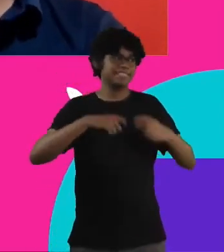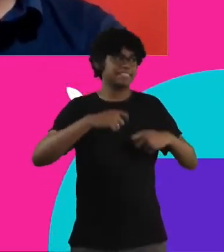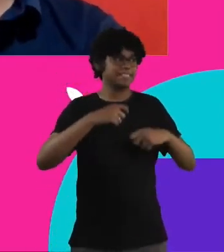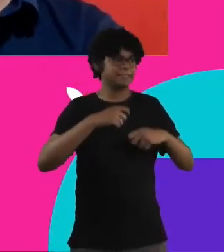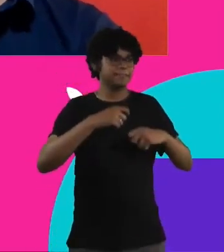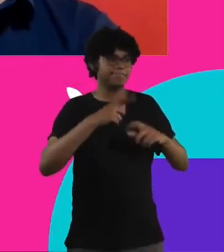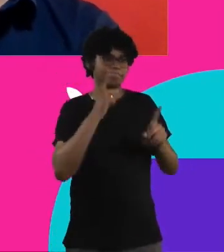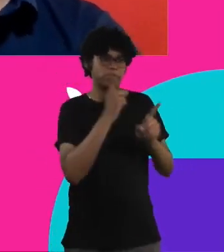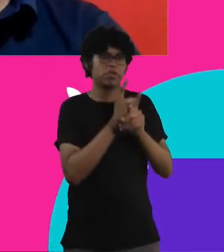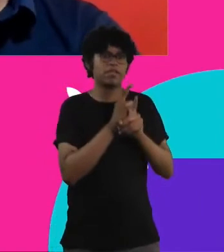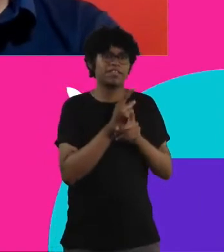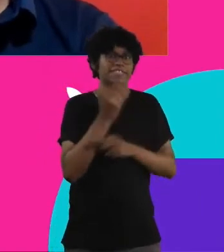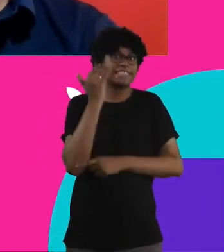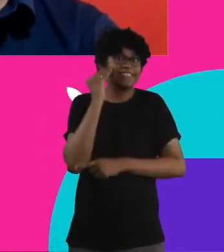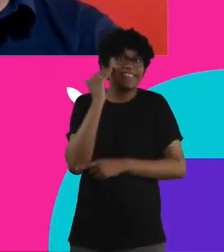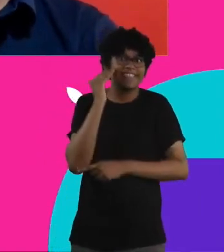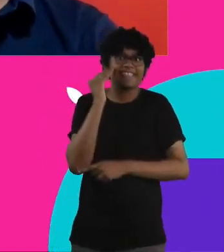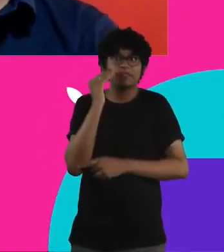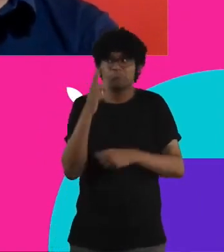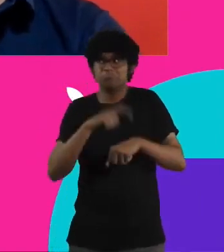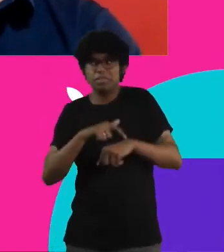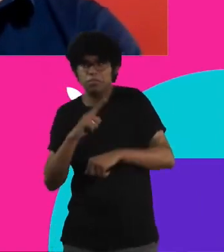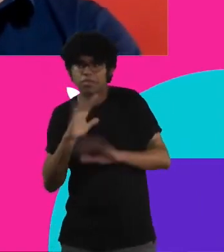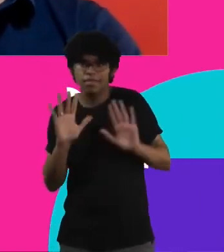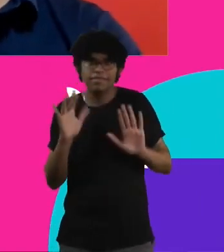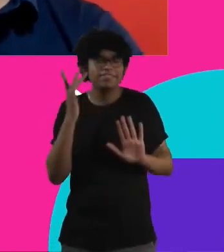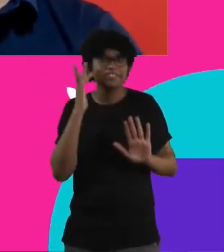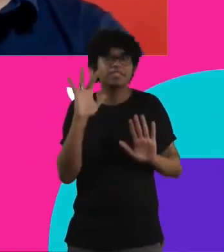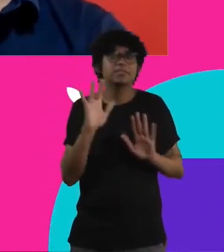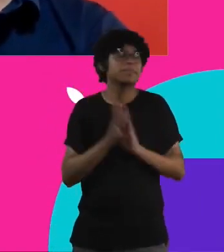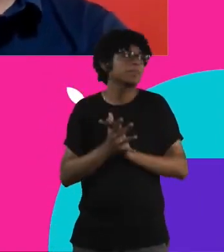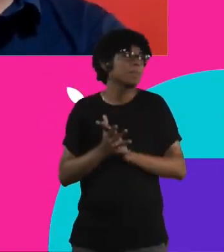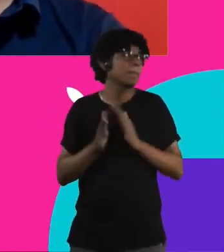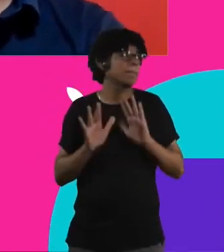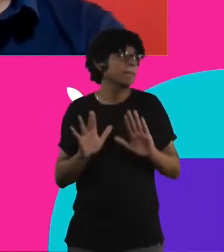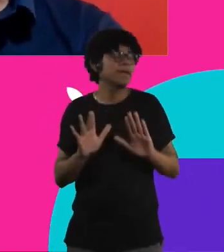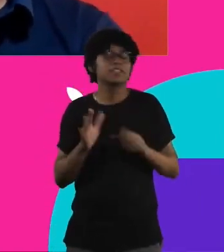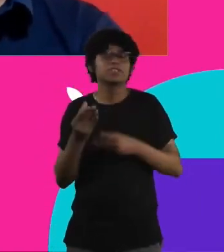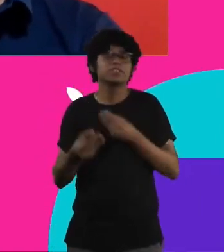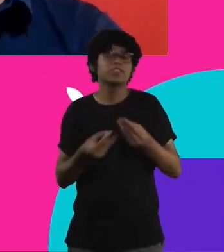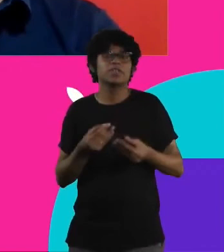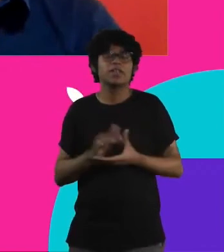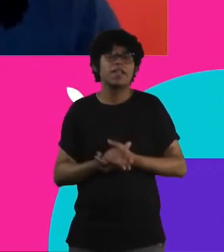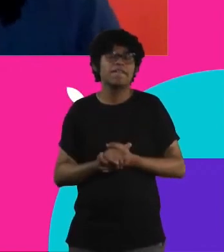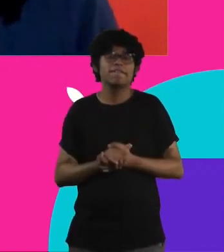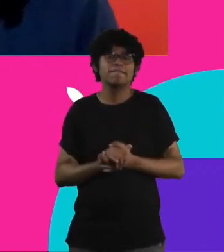eu gostaria muito saber como você faz não sei se a gente ainda tem tempo né mas nesse momento que a gente ainda né